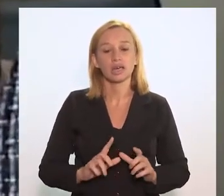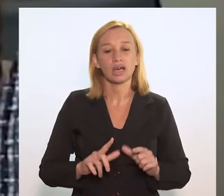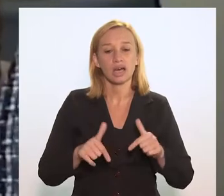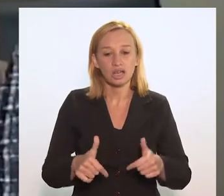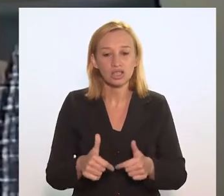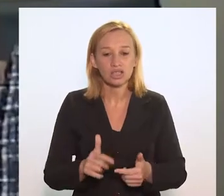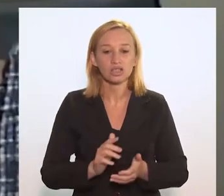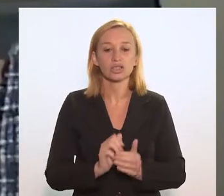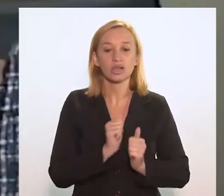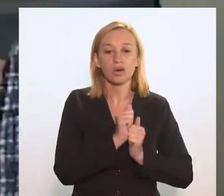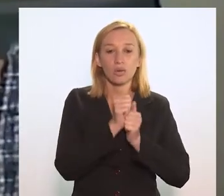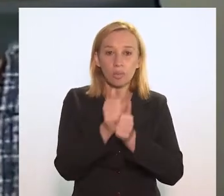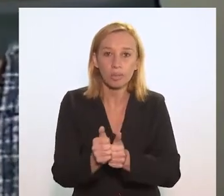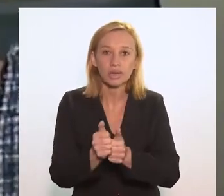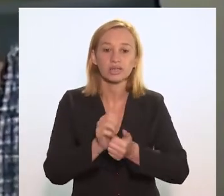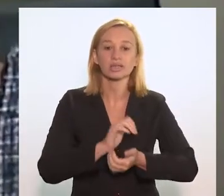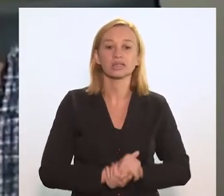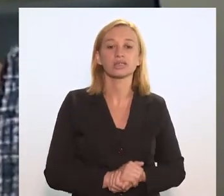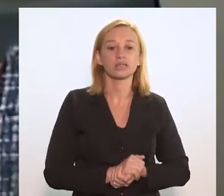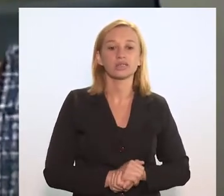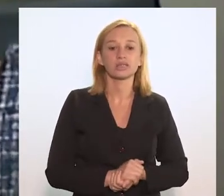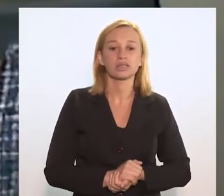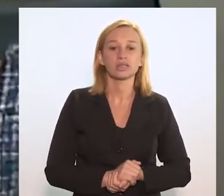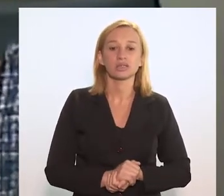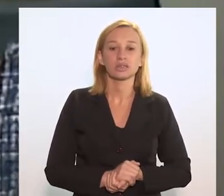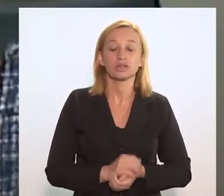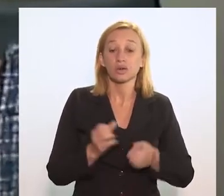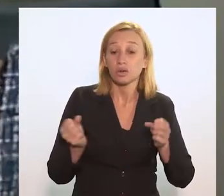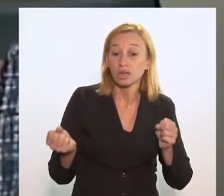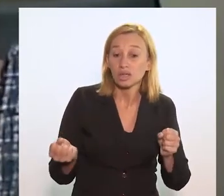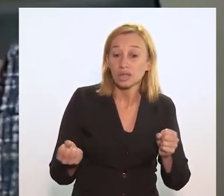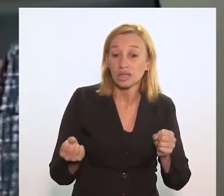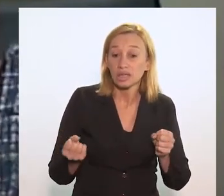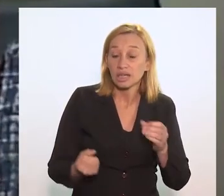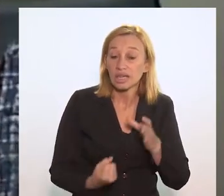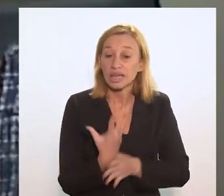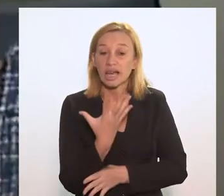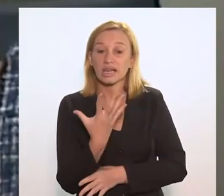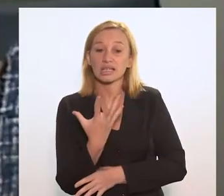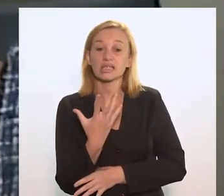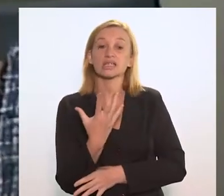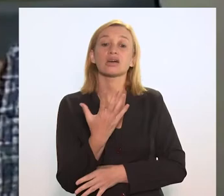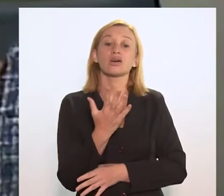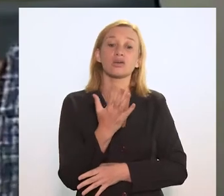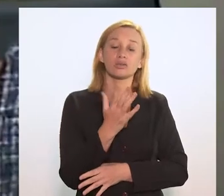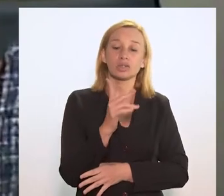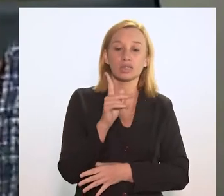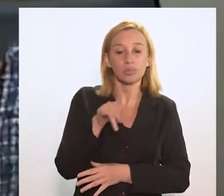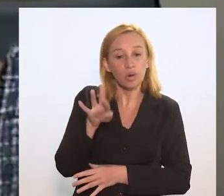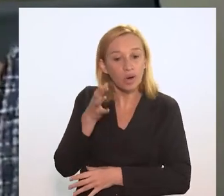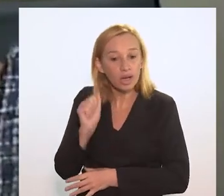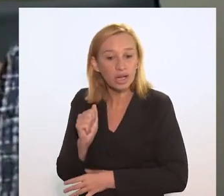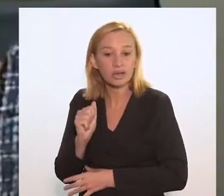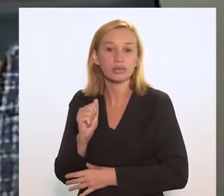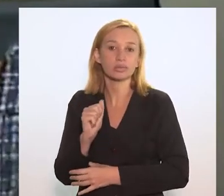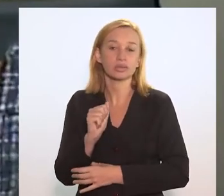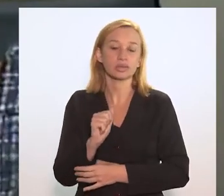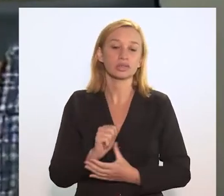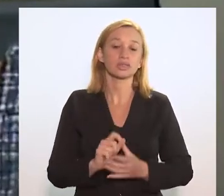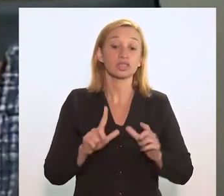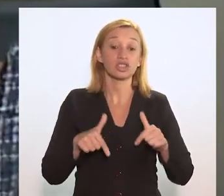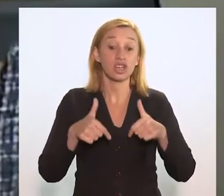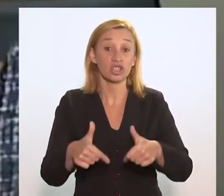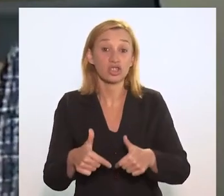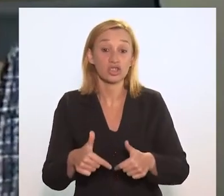Carlos Fazio, inclusive, acompanha essa construção desse programa, já está em andamento um programa